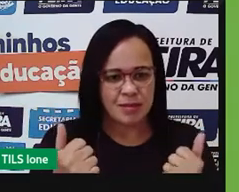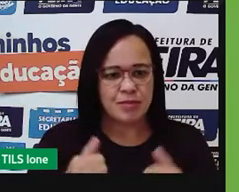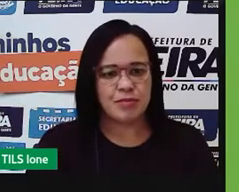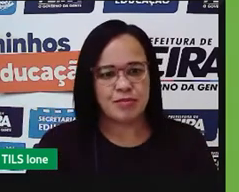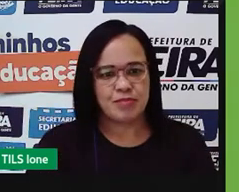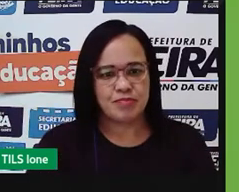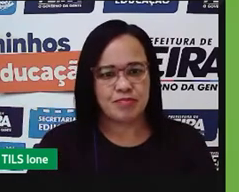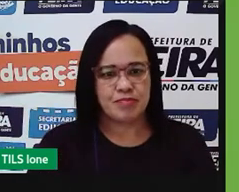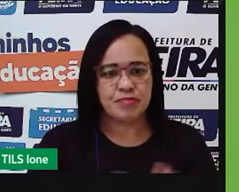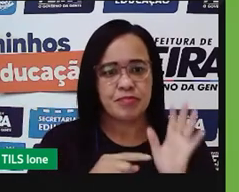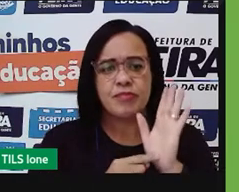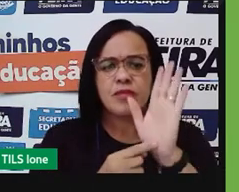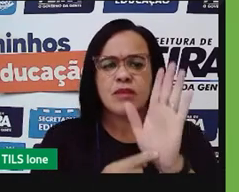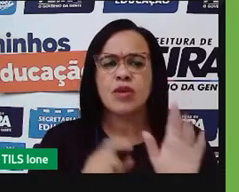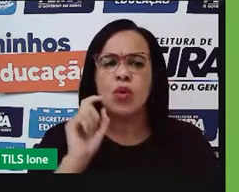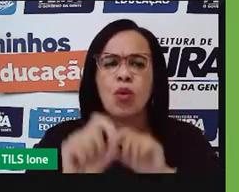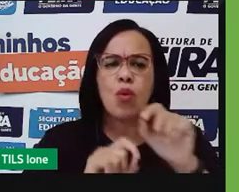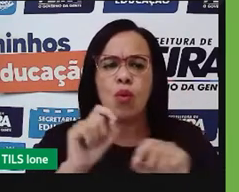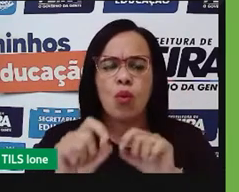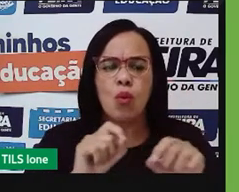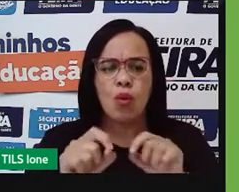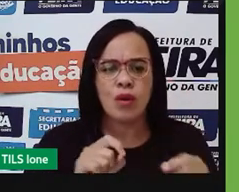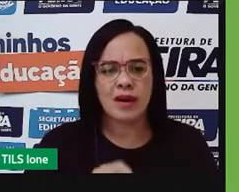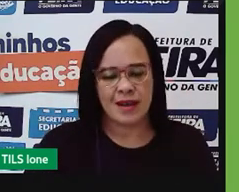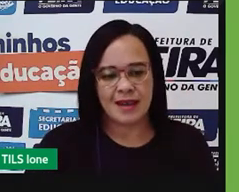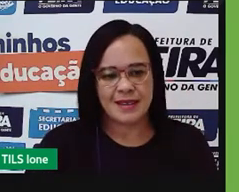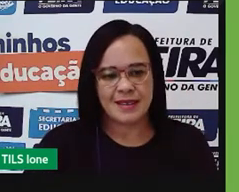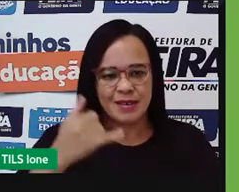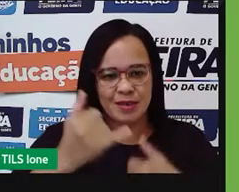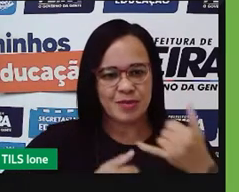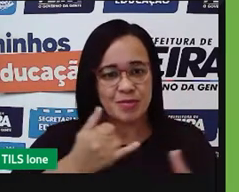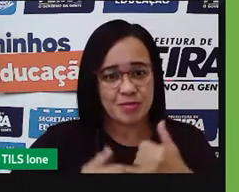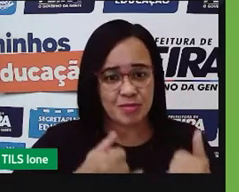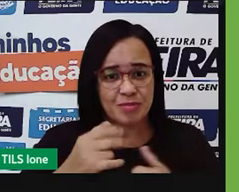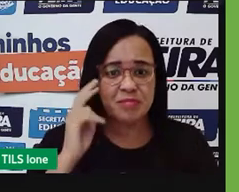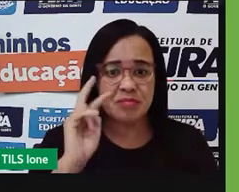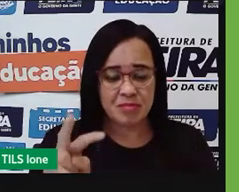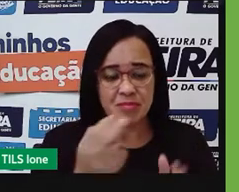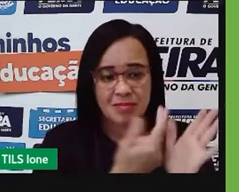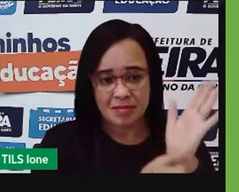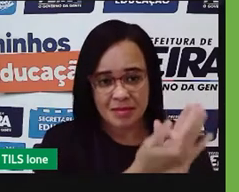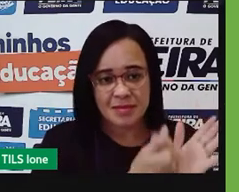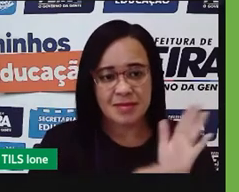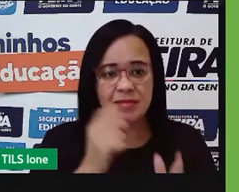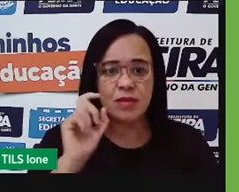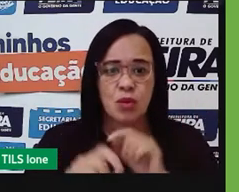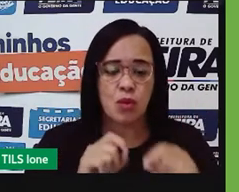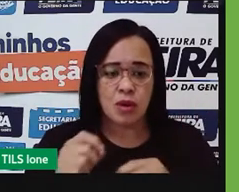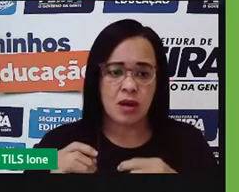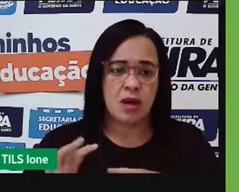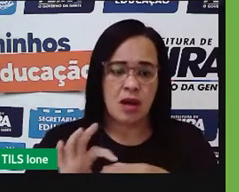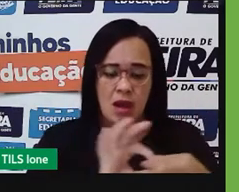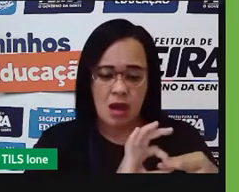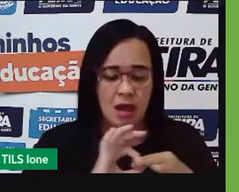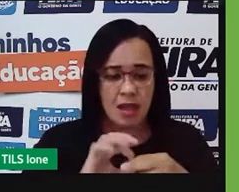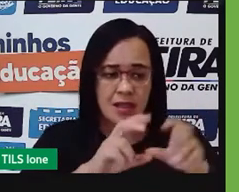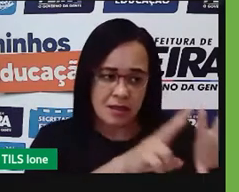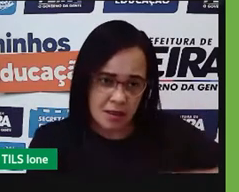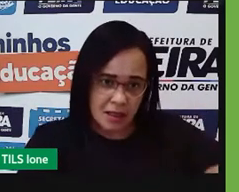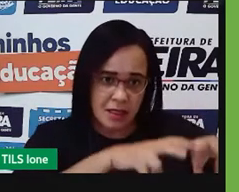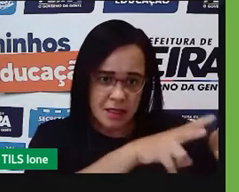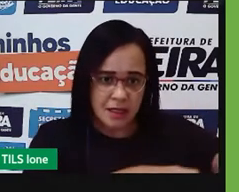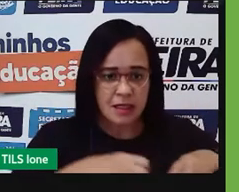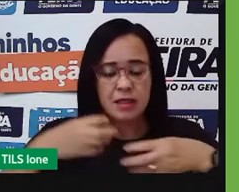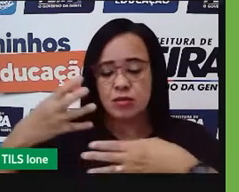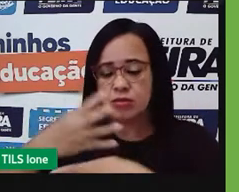Bom, de cara, coloquei aqui, né, uma historinha pra gente já ir observando, que fala sobre a relação entre o campo e a